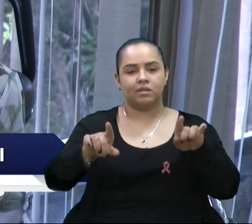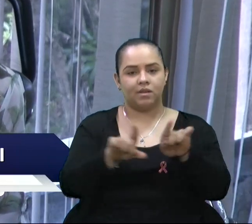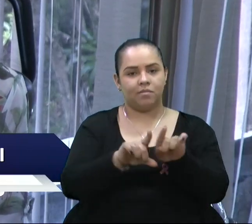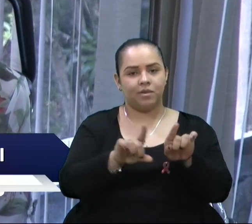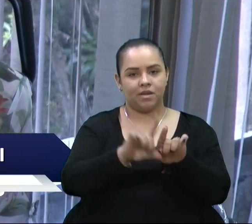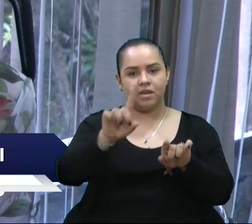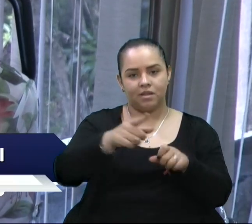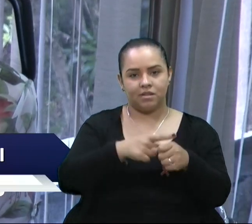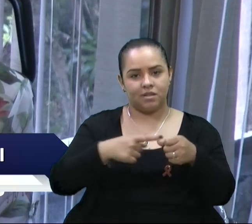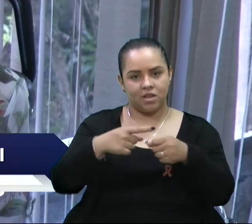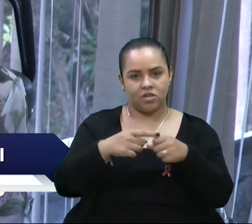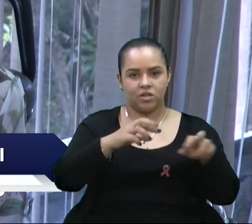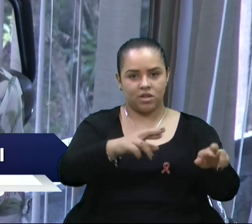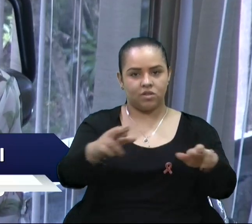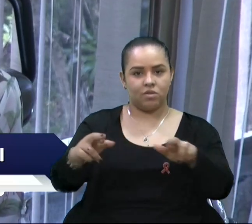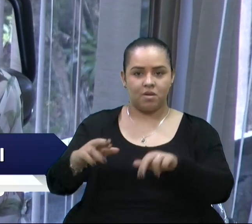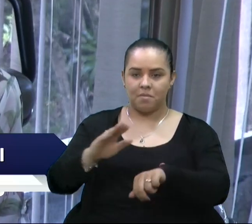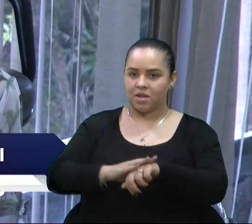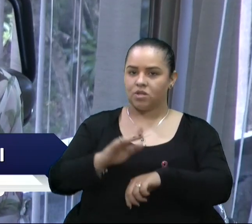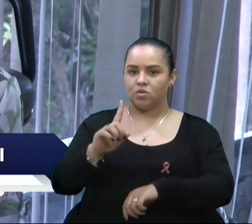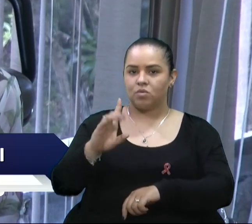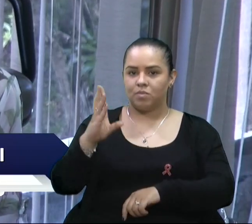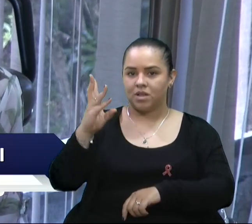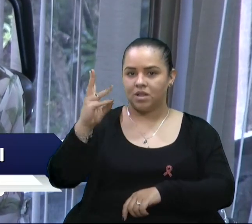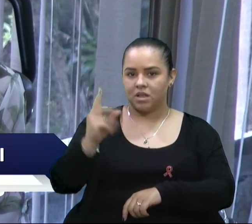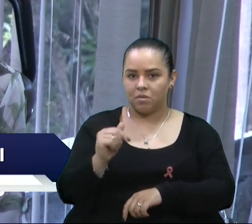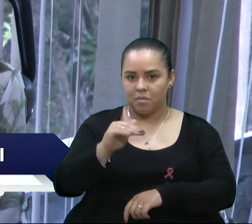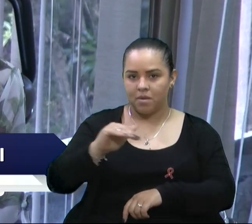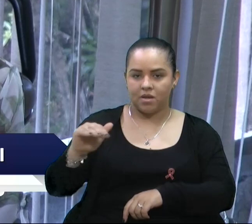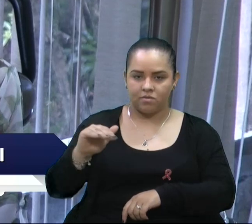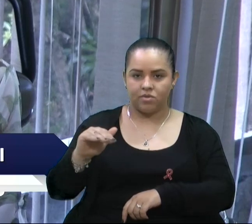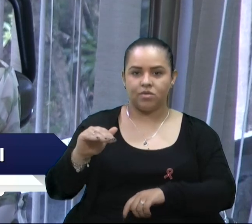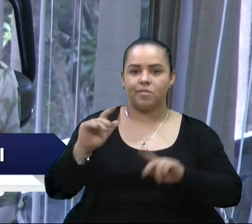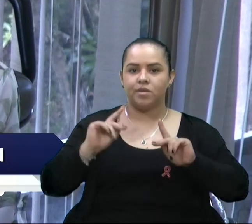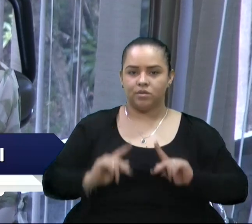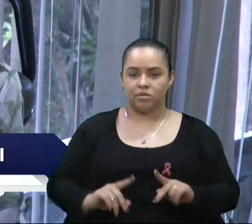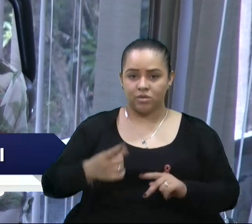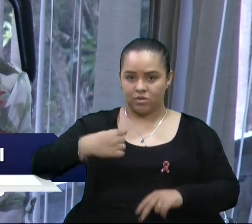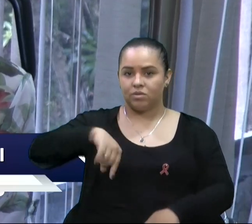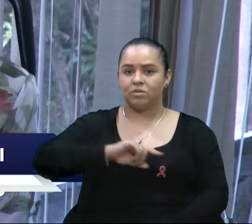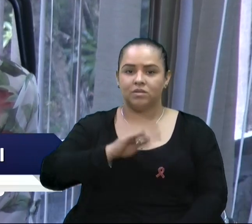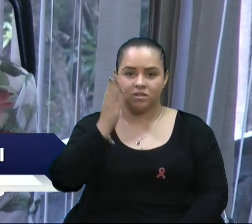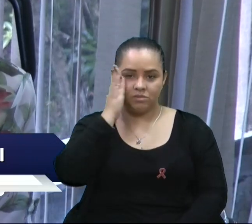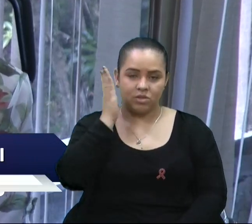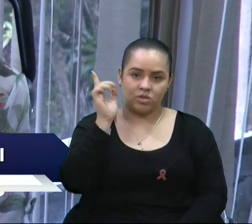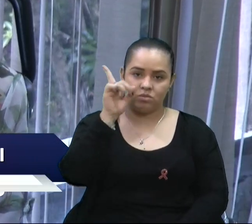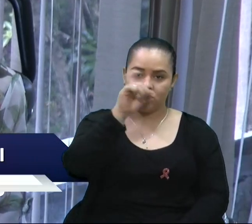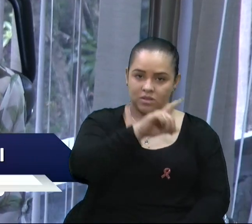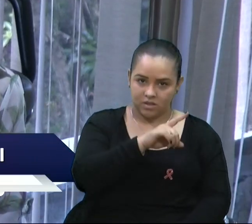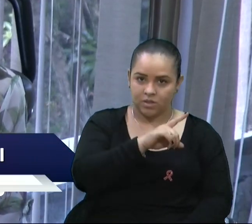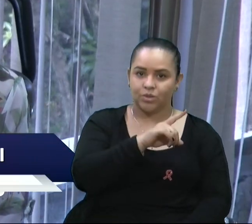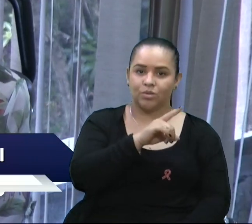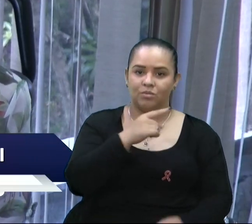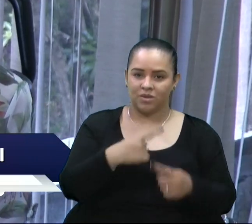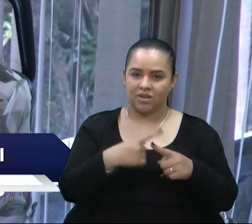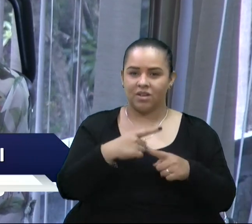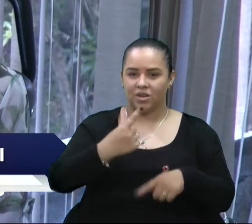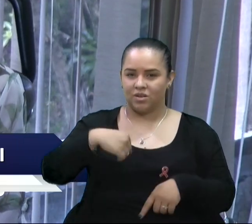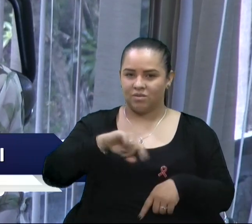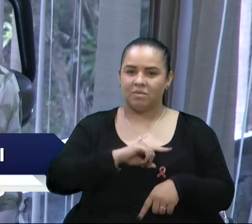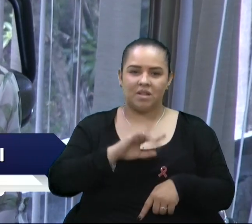que totaliza mais de um milhão e meio de habitantes. A gente sabe que essa conta também está um pouco defasada, que nós já temos